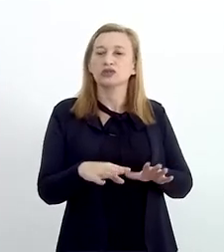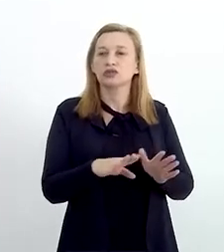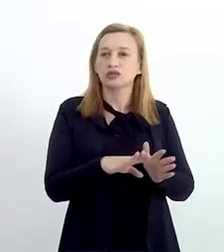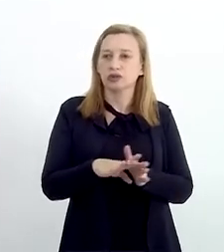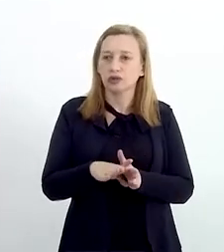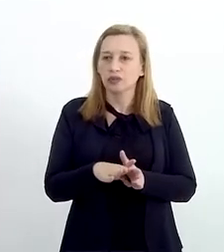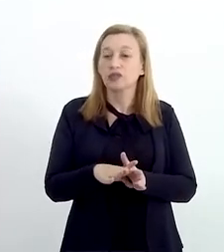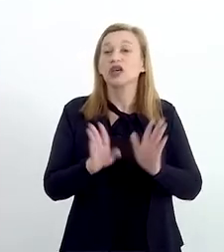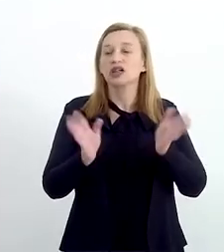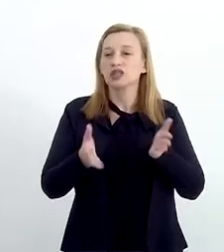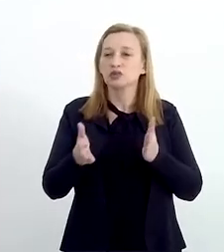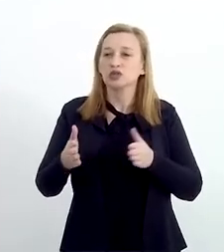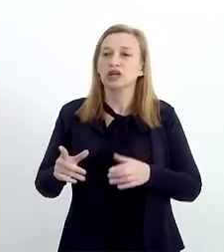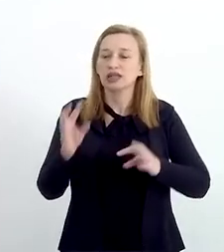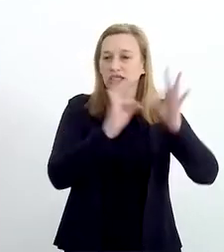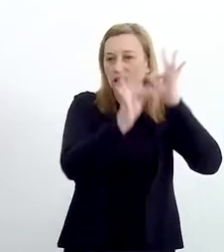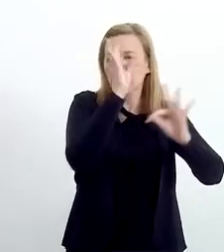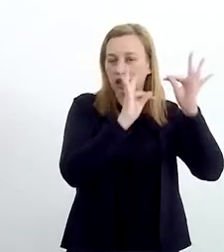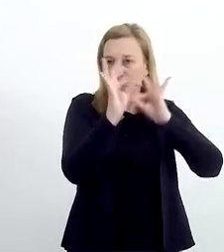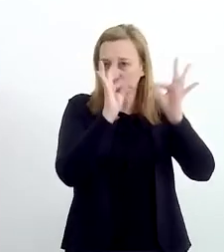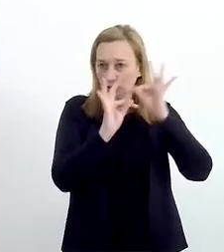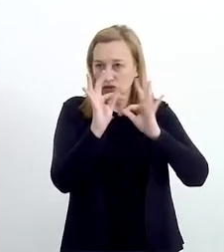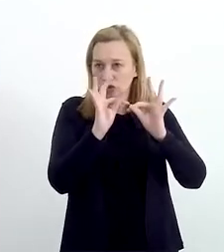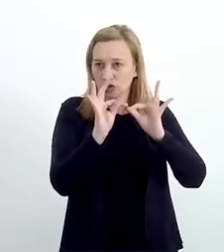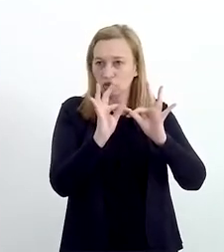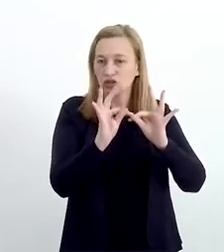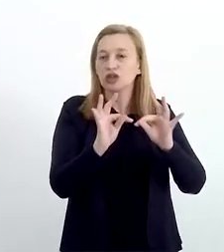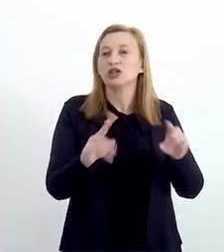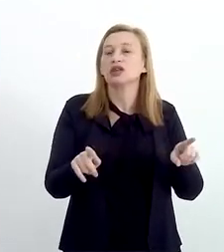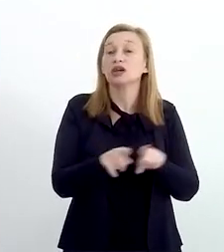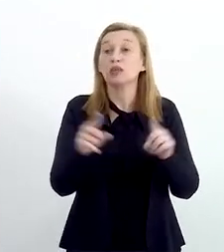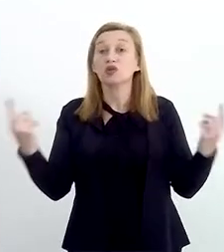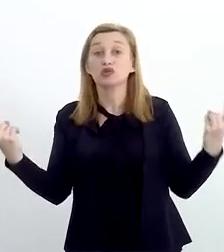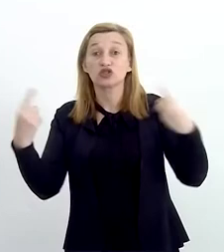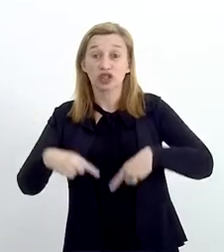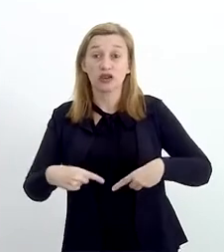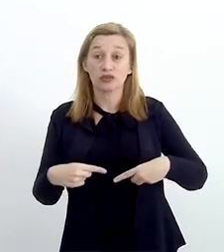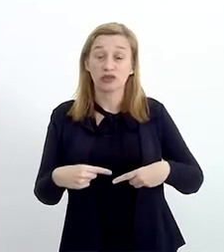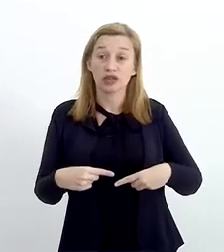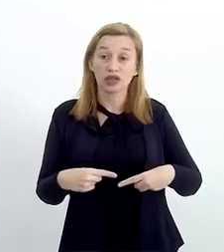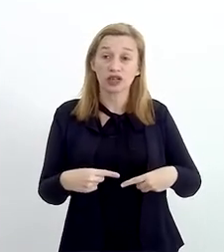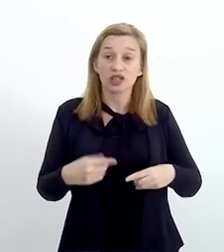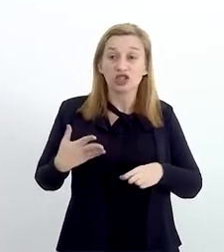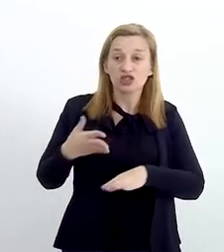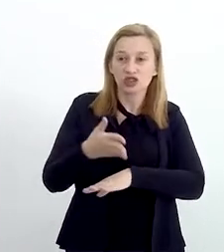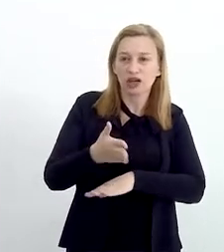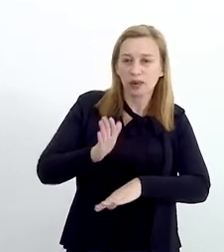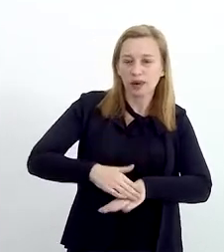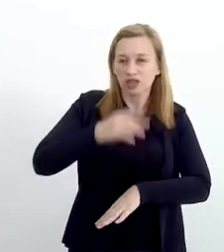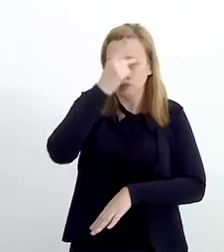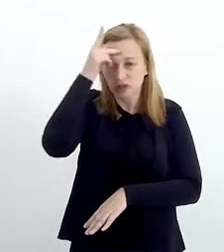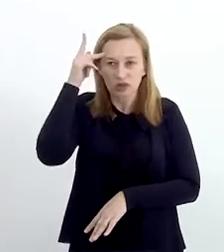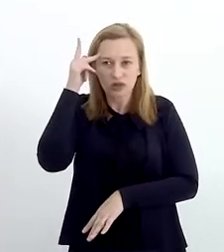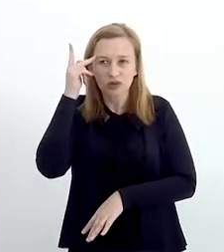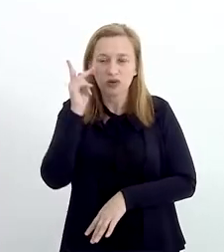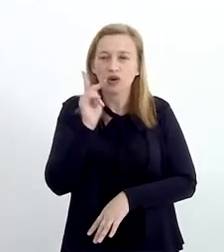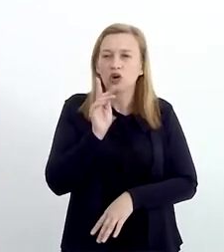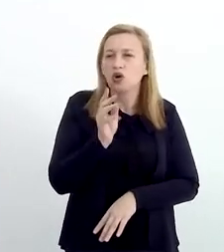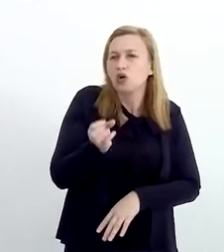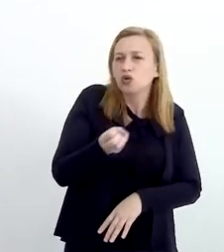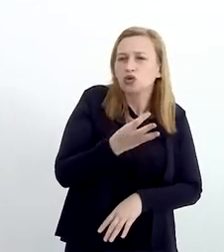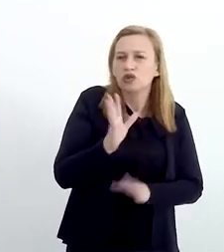nesse ponto das respostas e da tecnologia, fica aí também o desafio de chegar a mais pessoas.